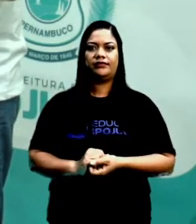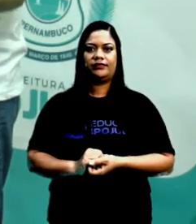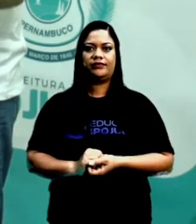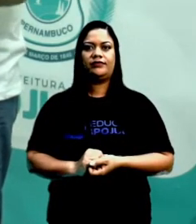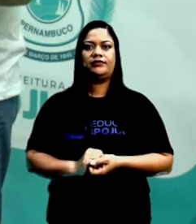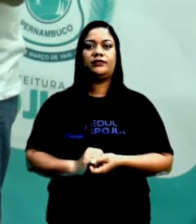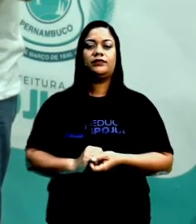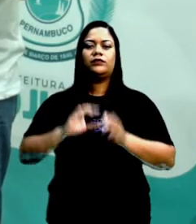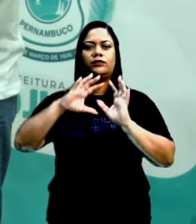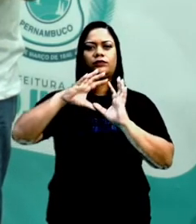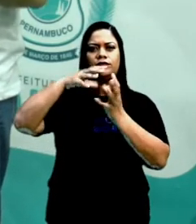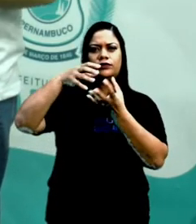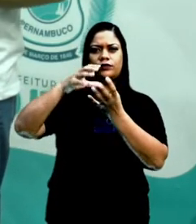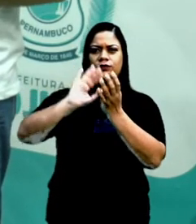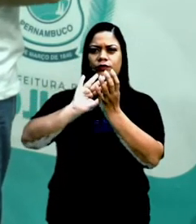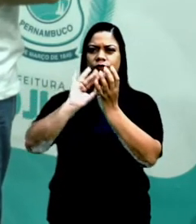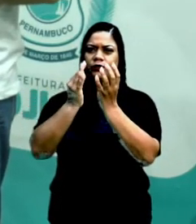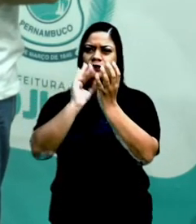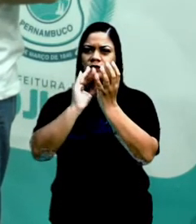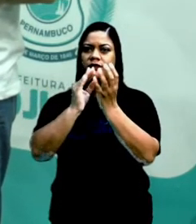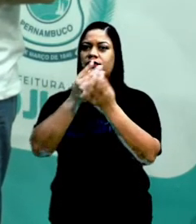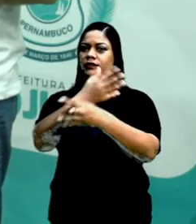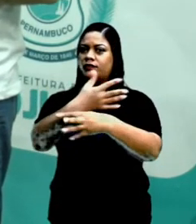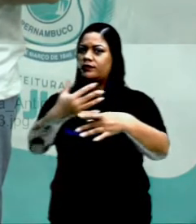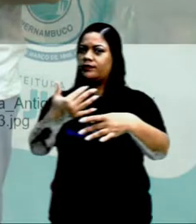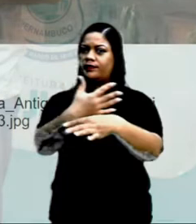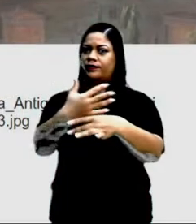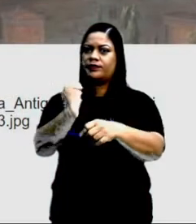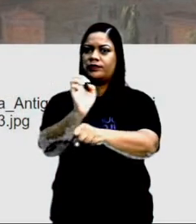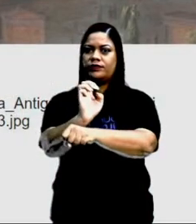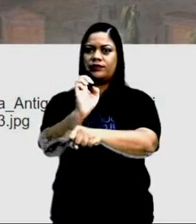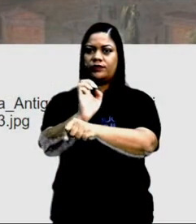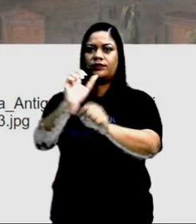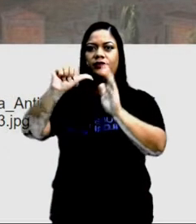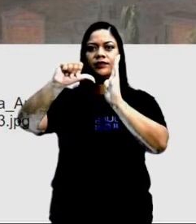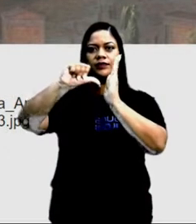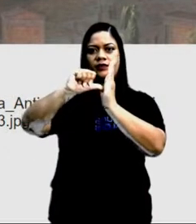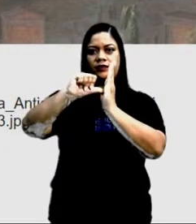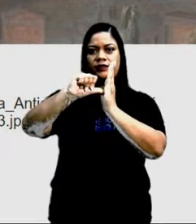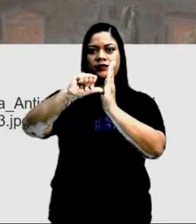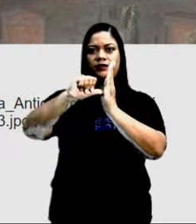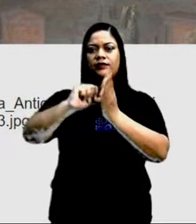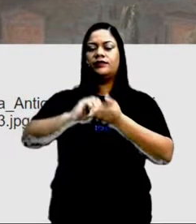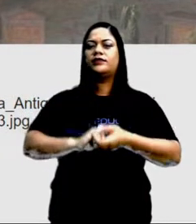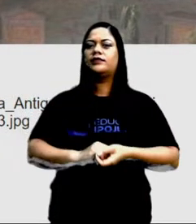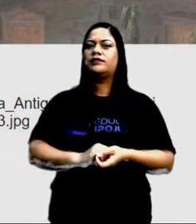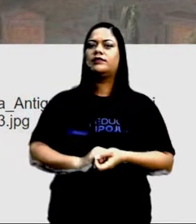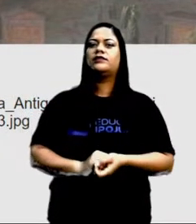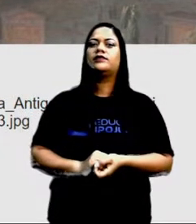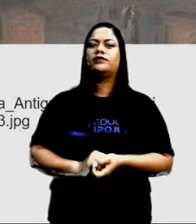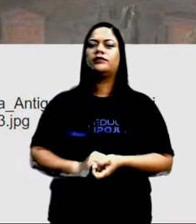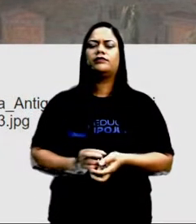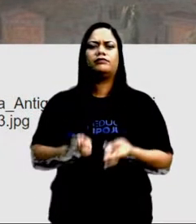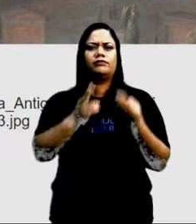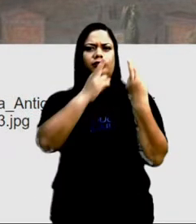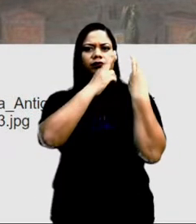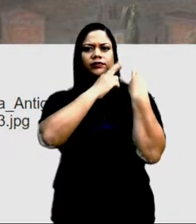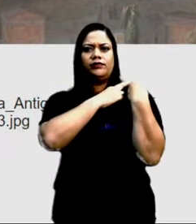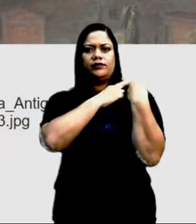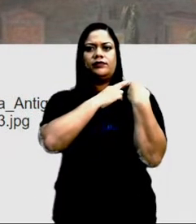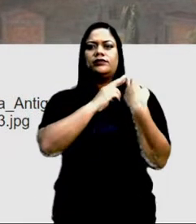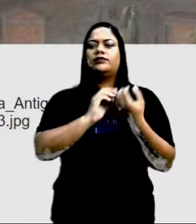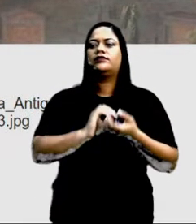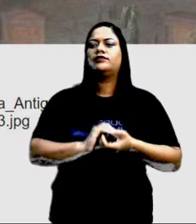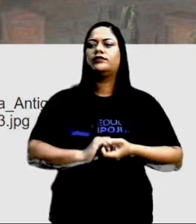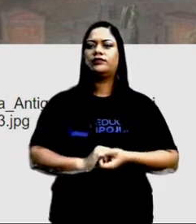ocidental, ele vai surgir ali na cidade-estado de Atenas. E um dos grandes responsáveis por isso vai ser